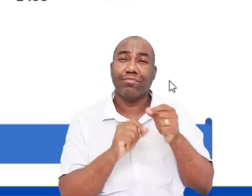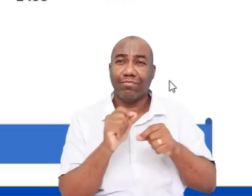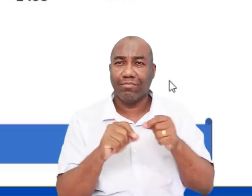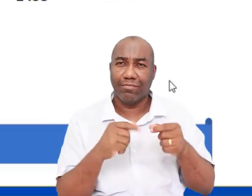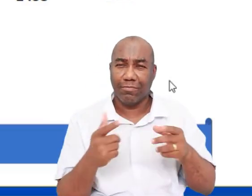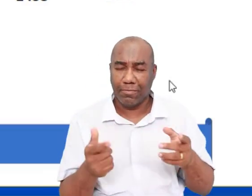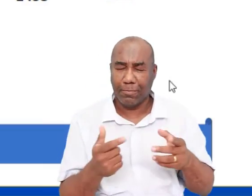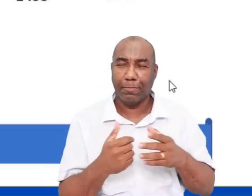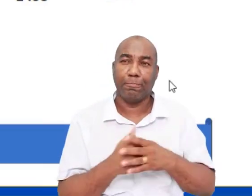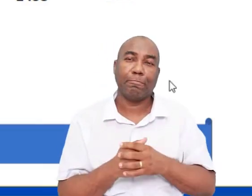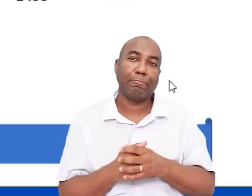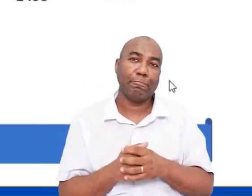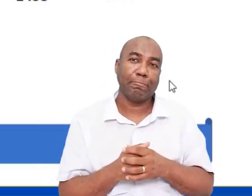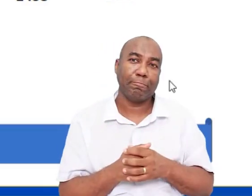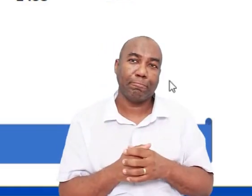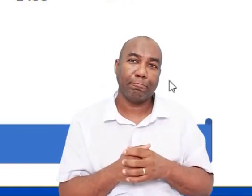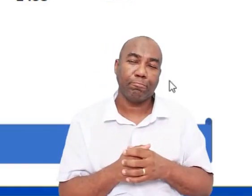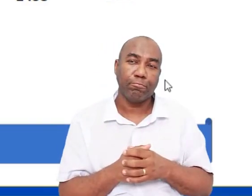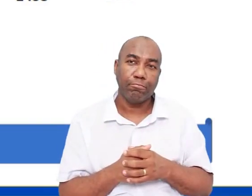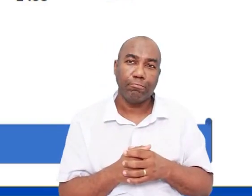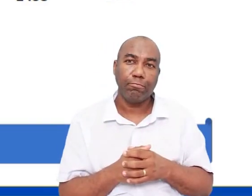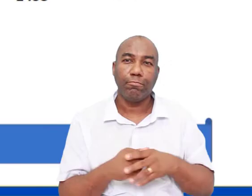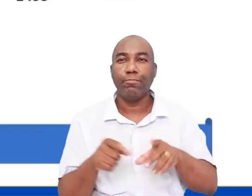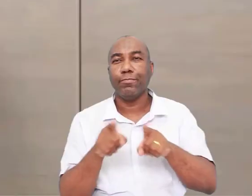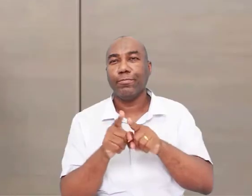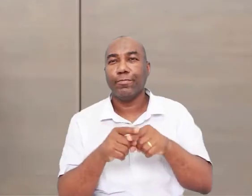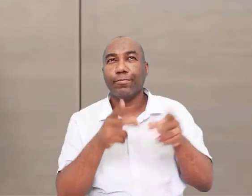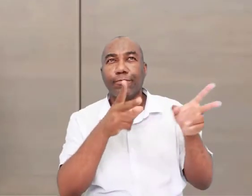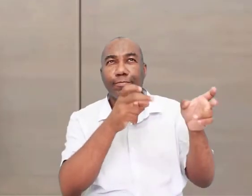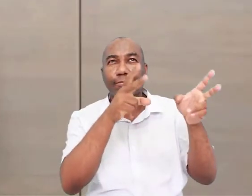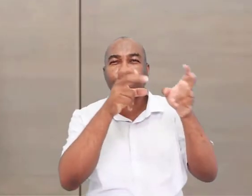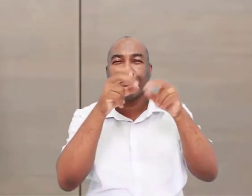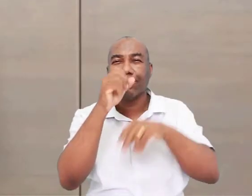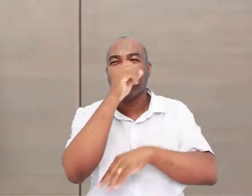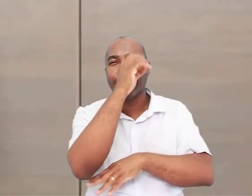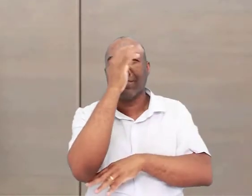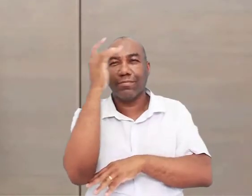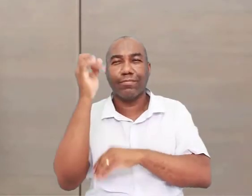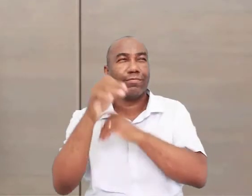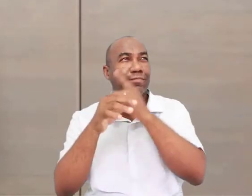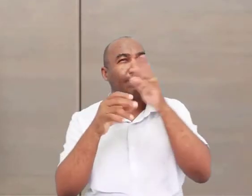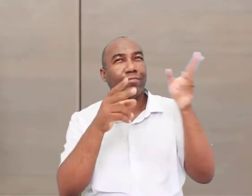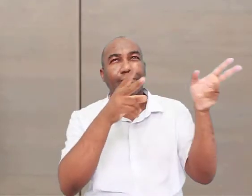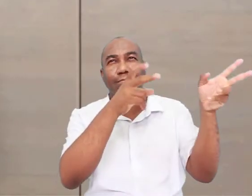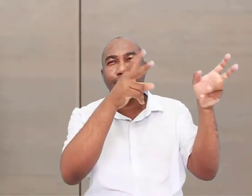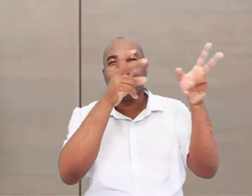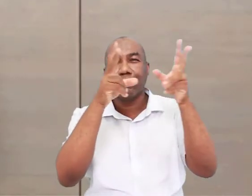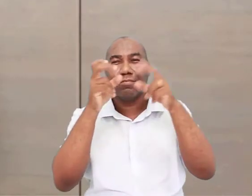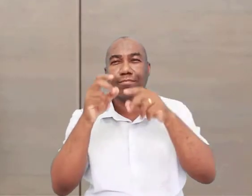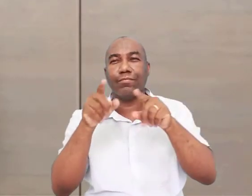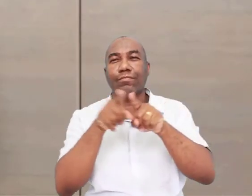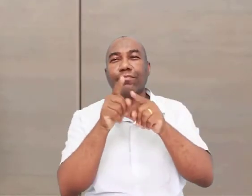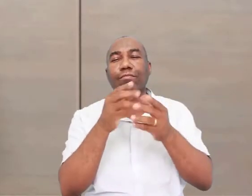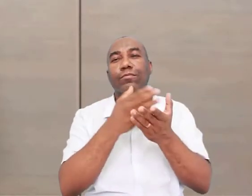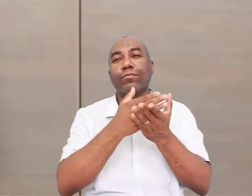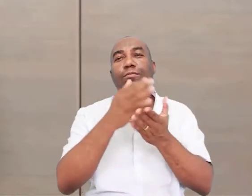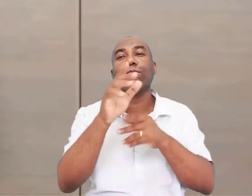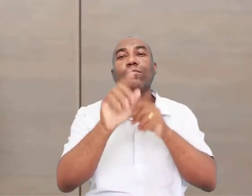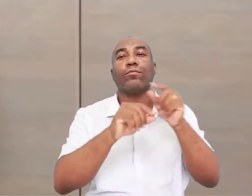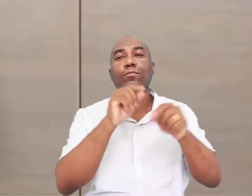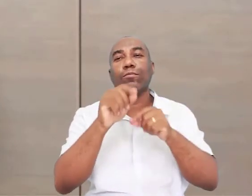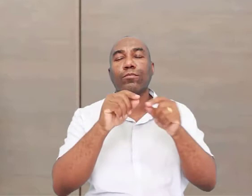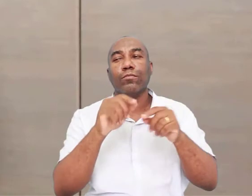a começar a observar melhor a natureza. Vai começar a surgir uma espécie de religião que a gente vai chamar de